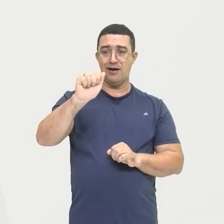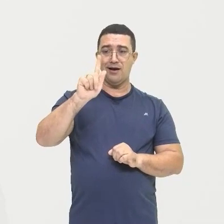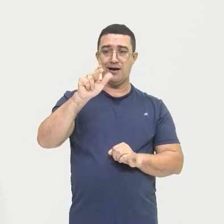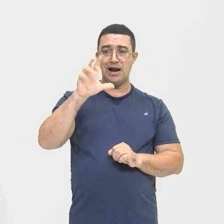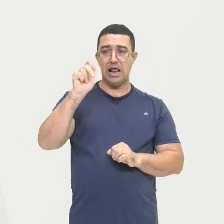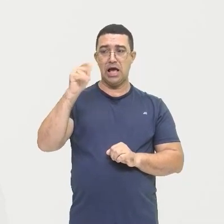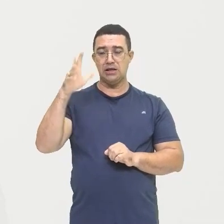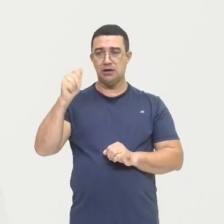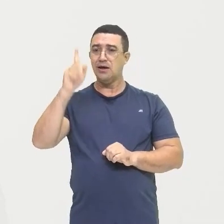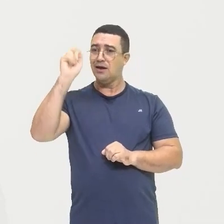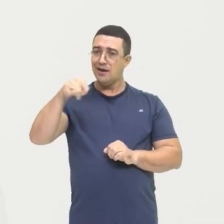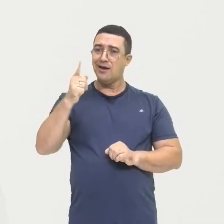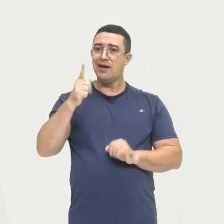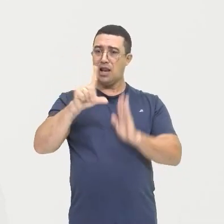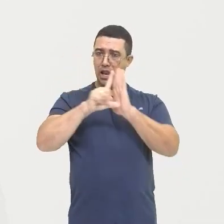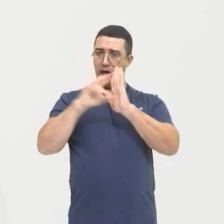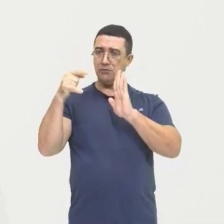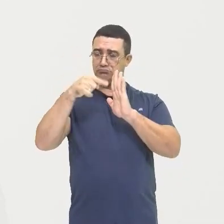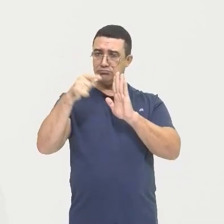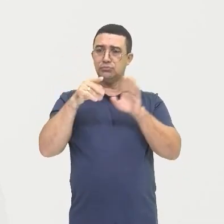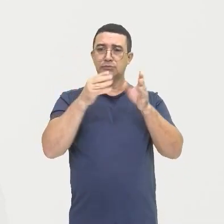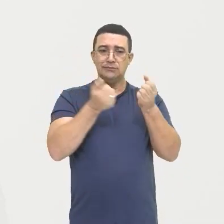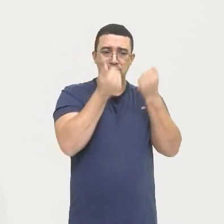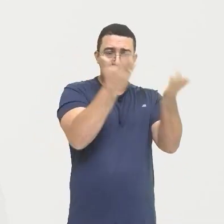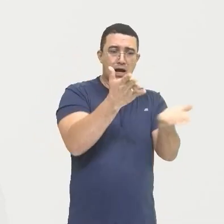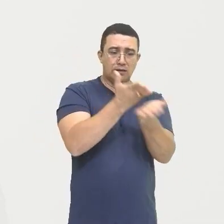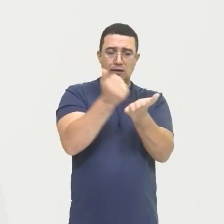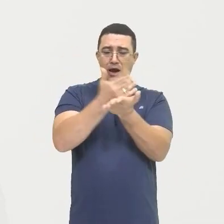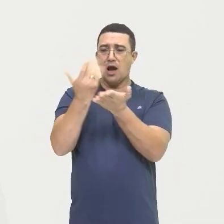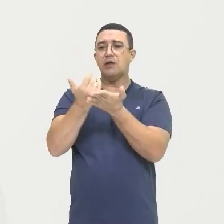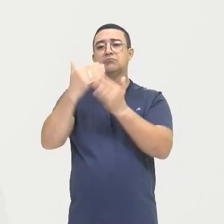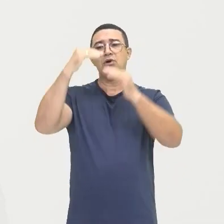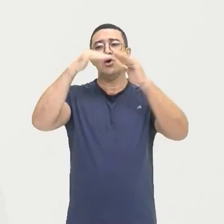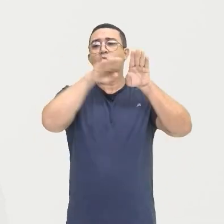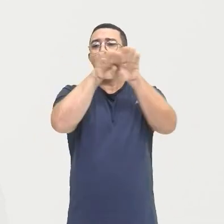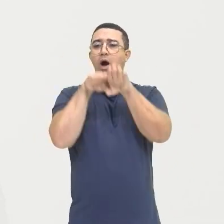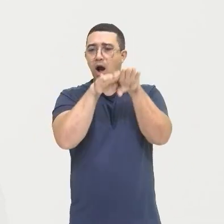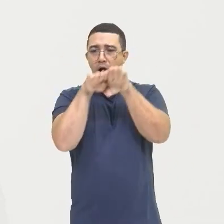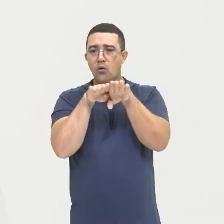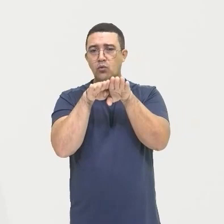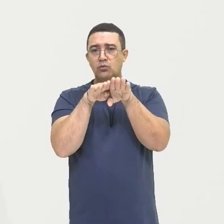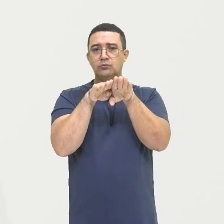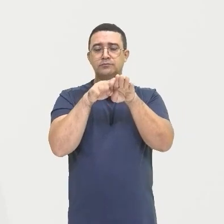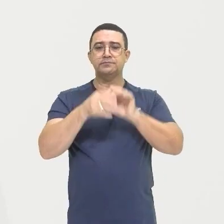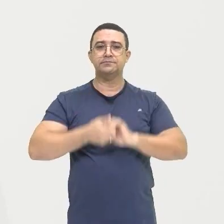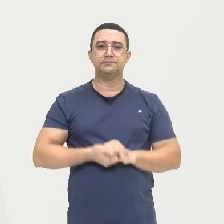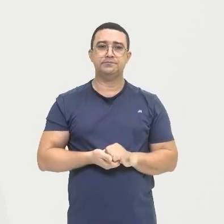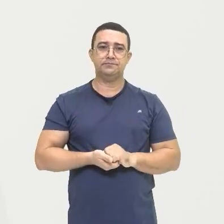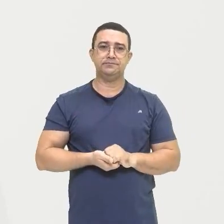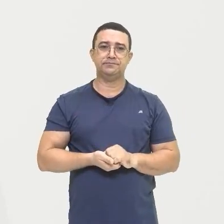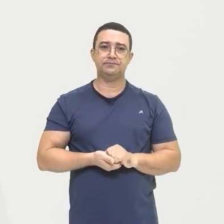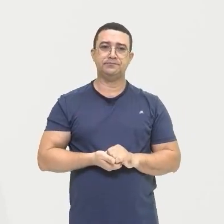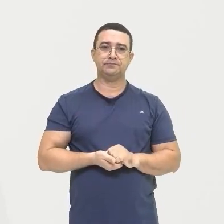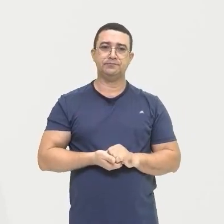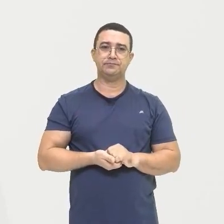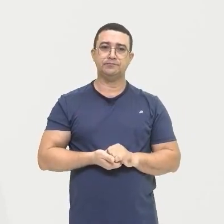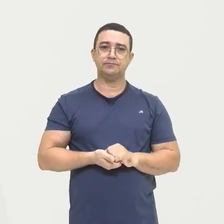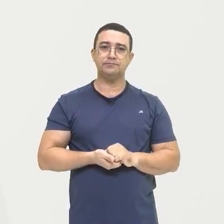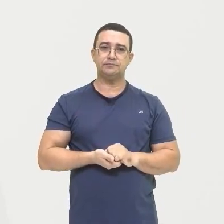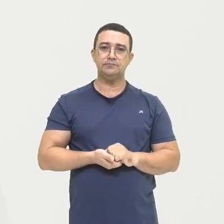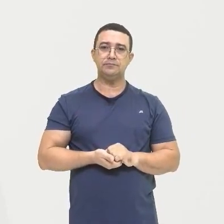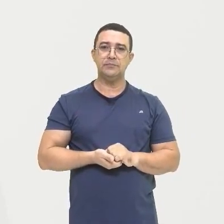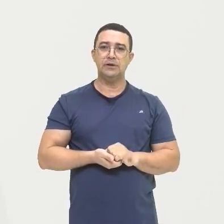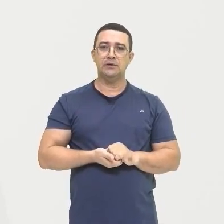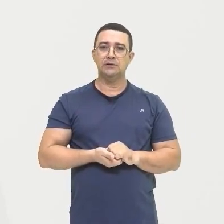Com o objetivo De diminuir Essa concentração De terras Nós temos A redistribuição De terras De